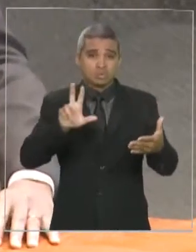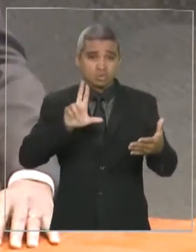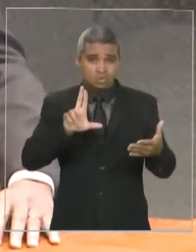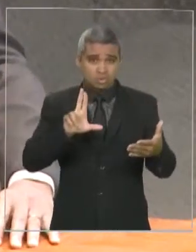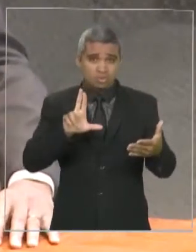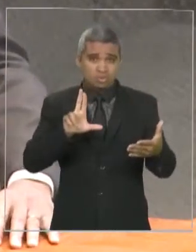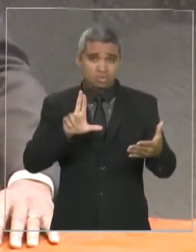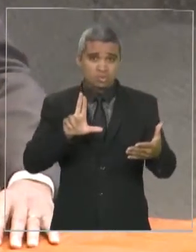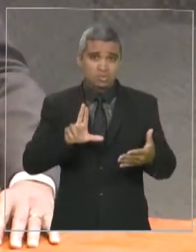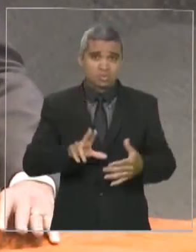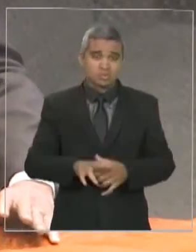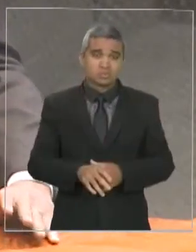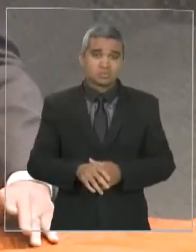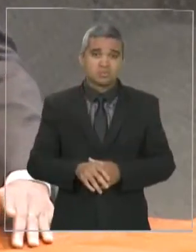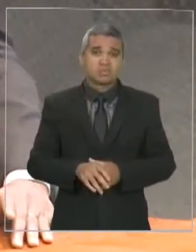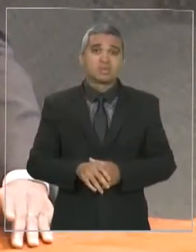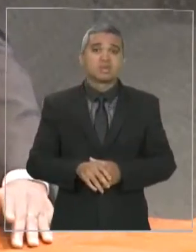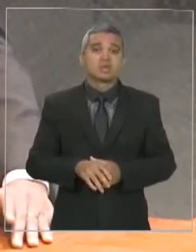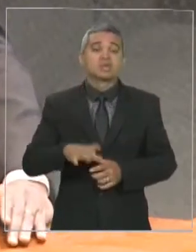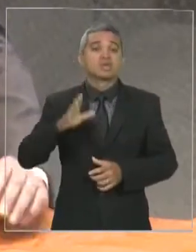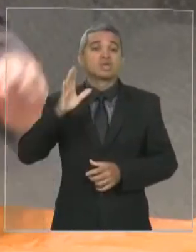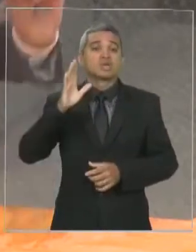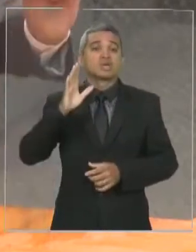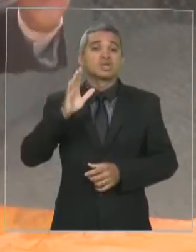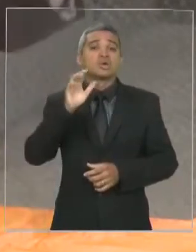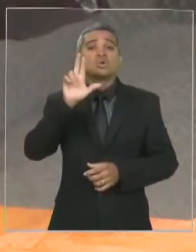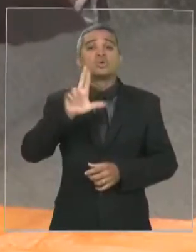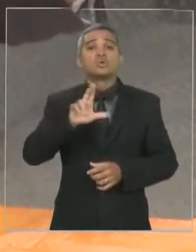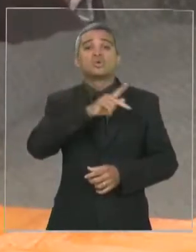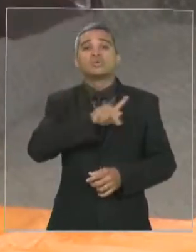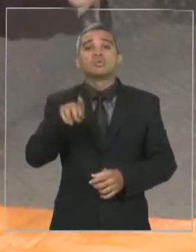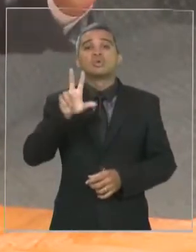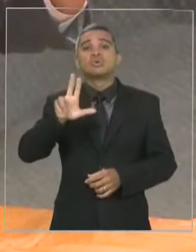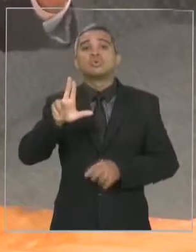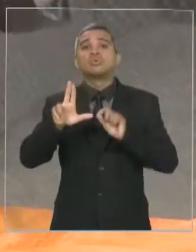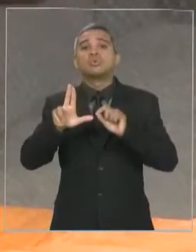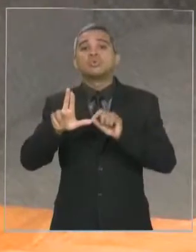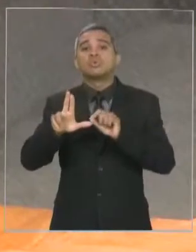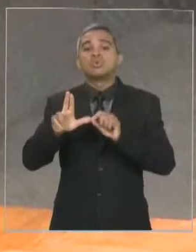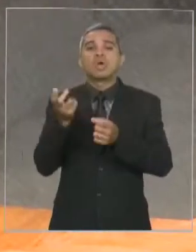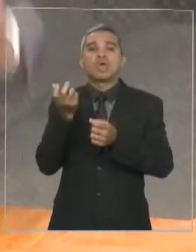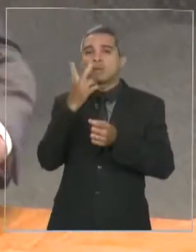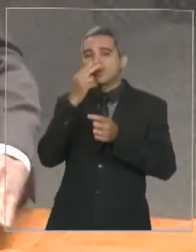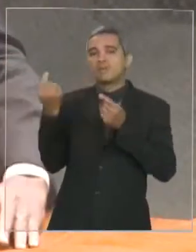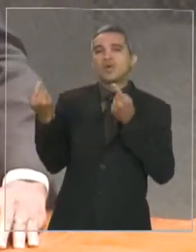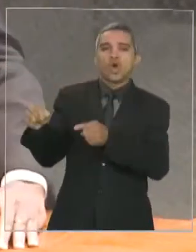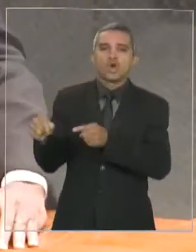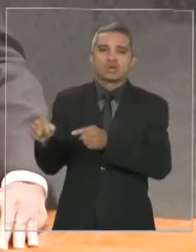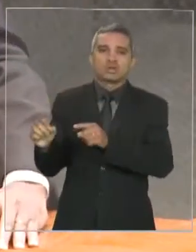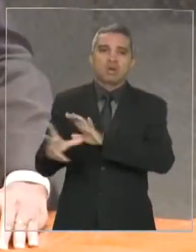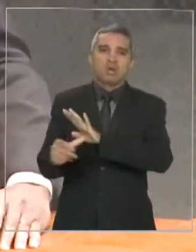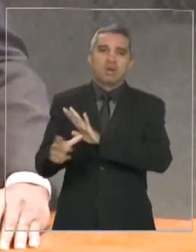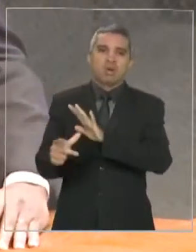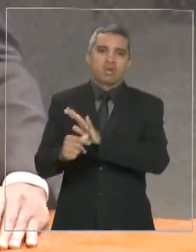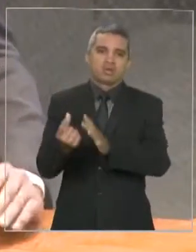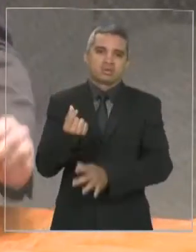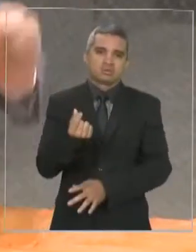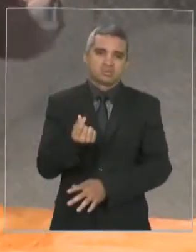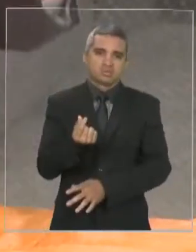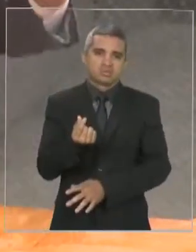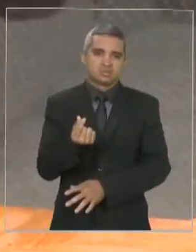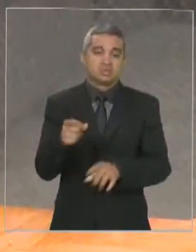combateu a corrupção, ele diz que o presidente Lula aparelhou a Polícia Federal,